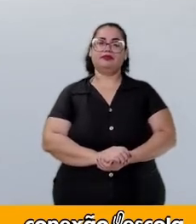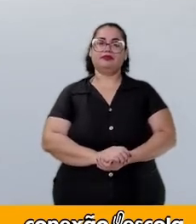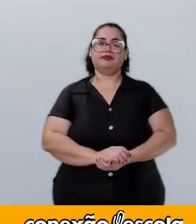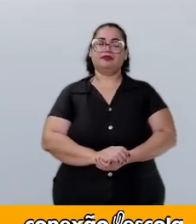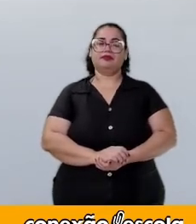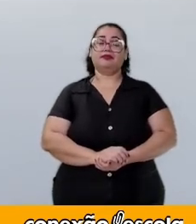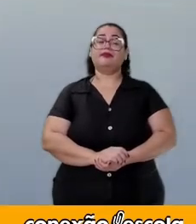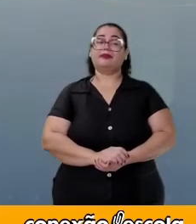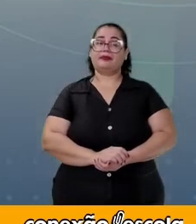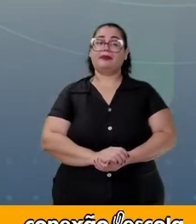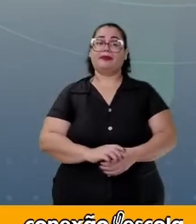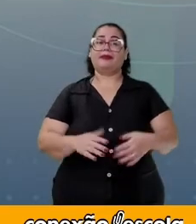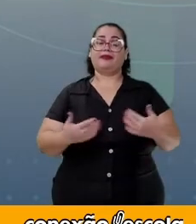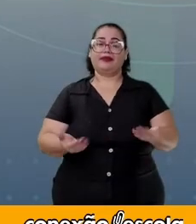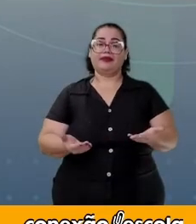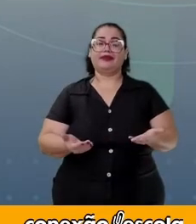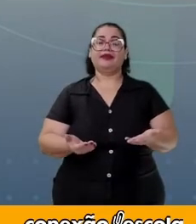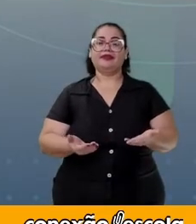Bem,